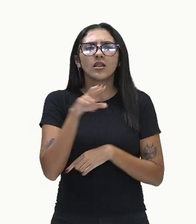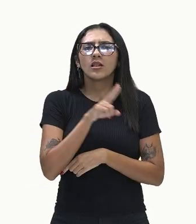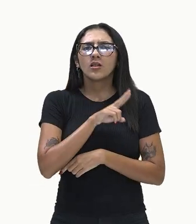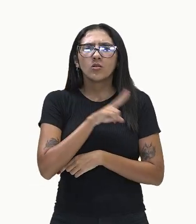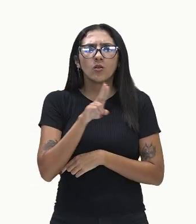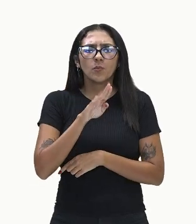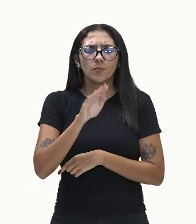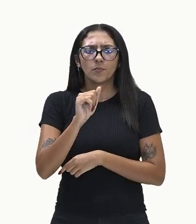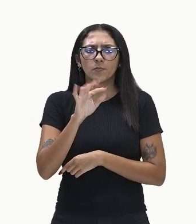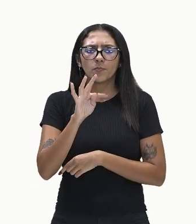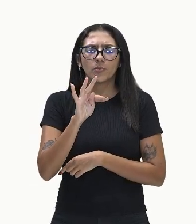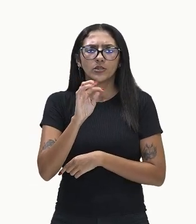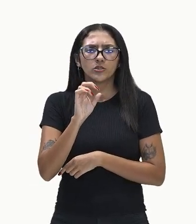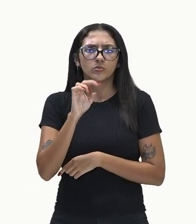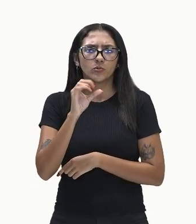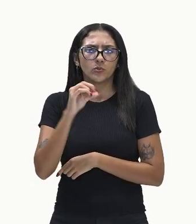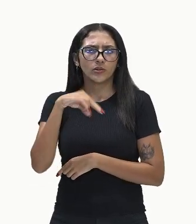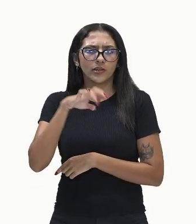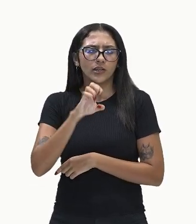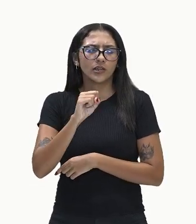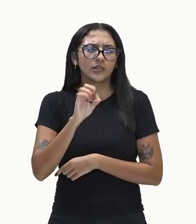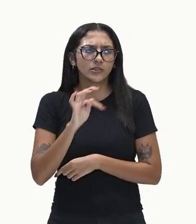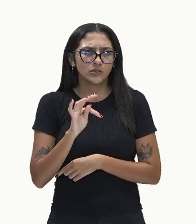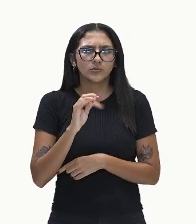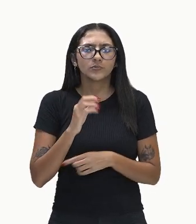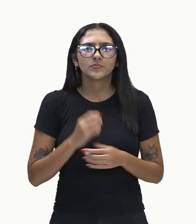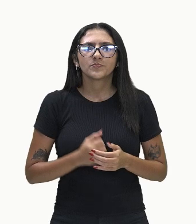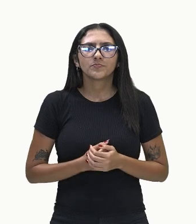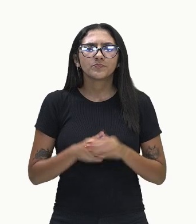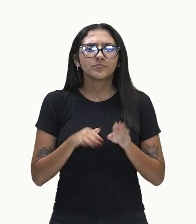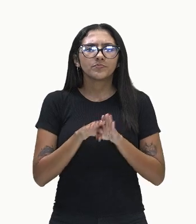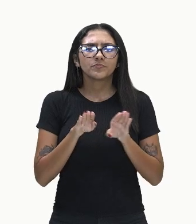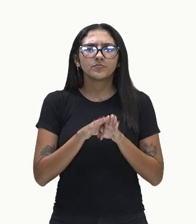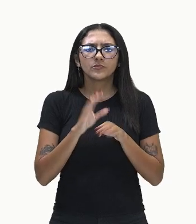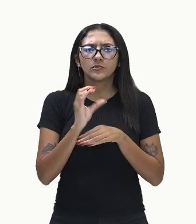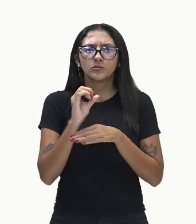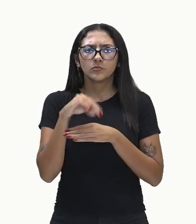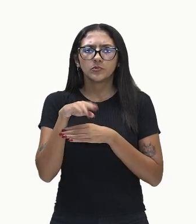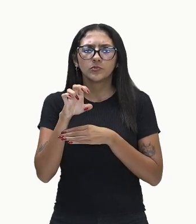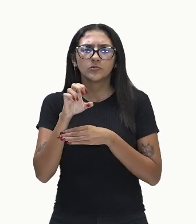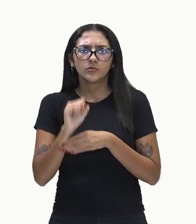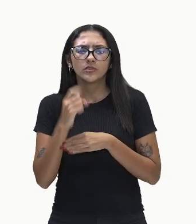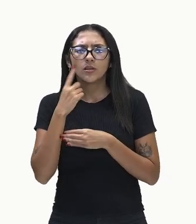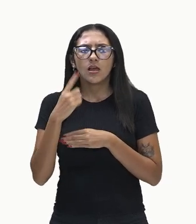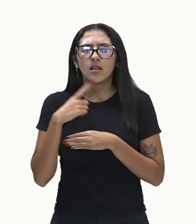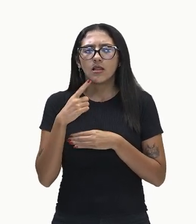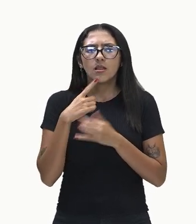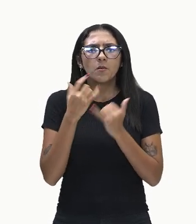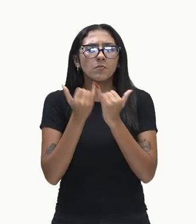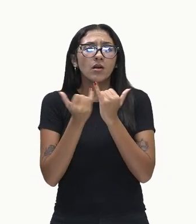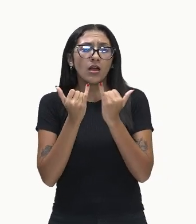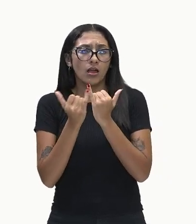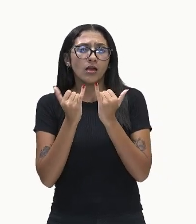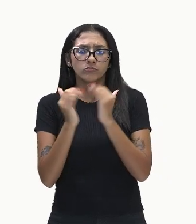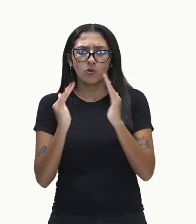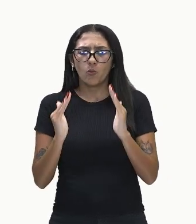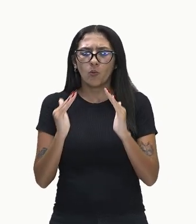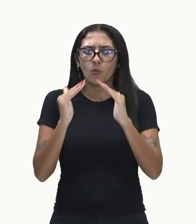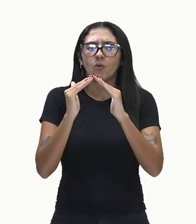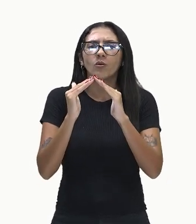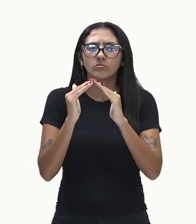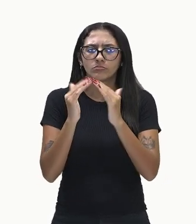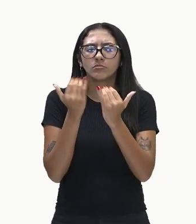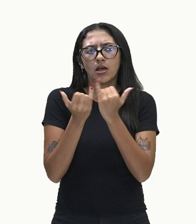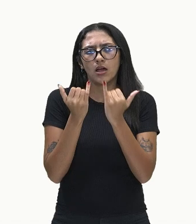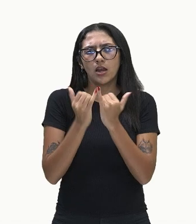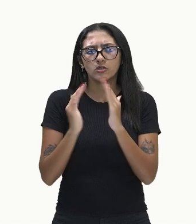assemelham a bastões. Já os cones, eles têm um formato mais aproximado de cone mesmo. Eu creio que